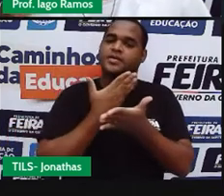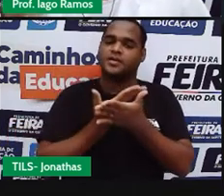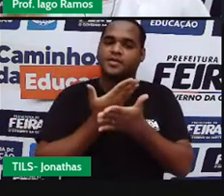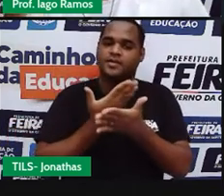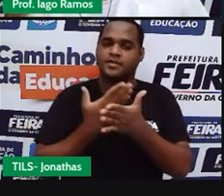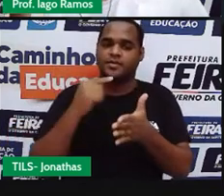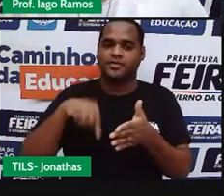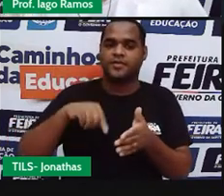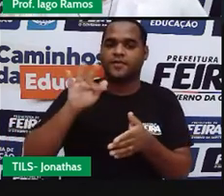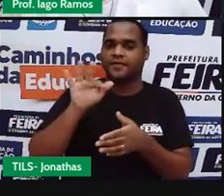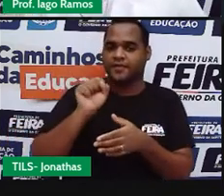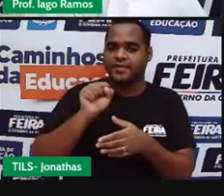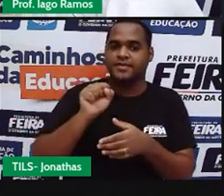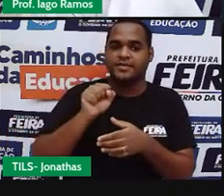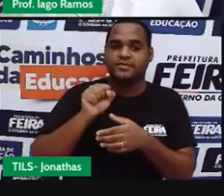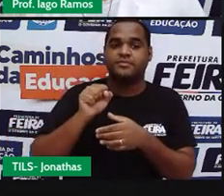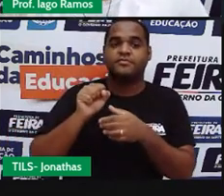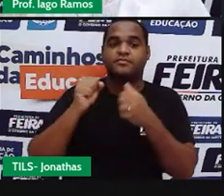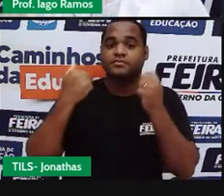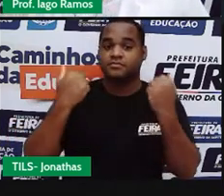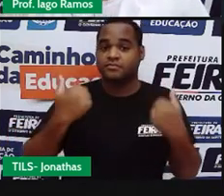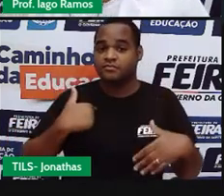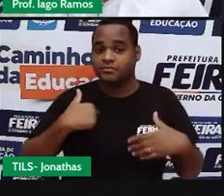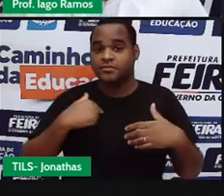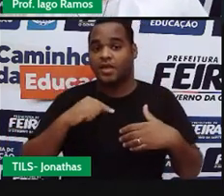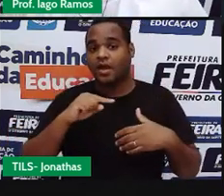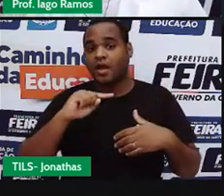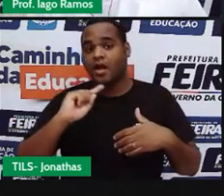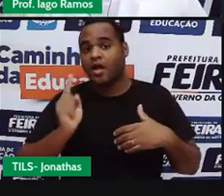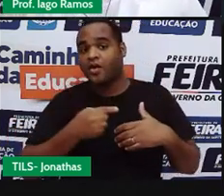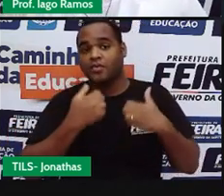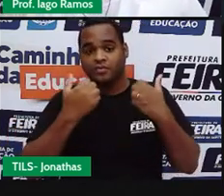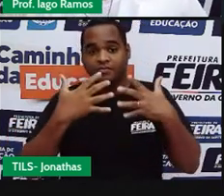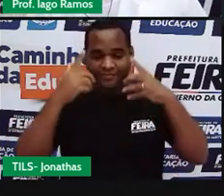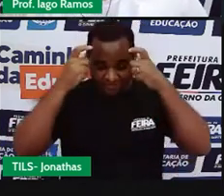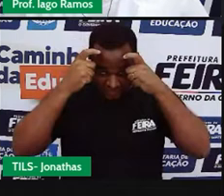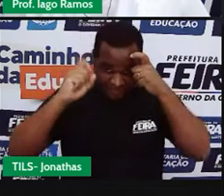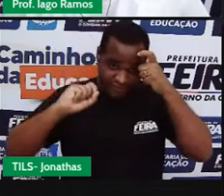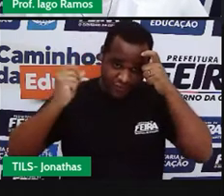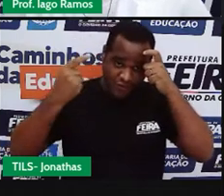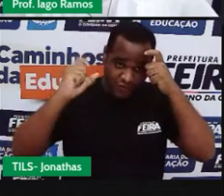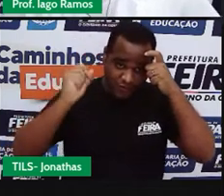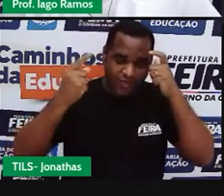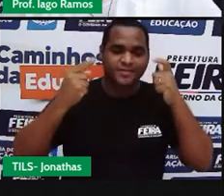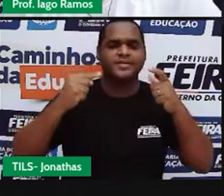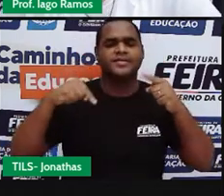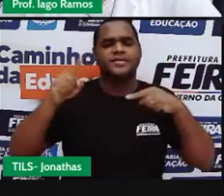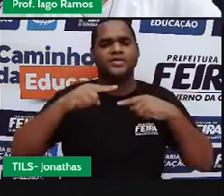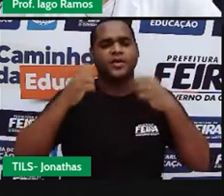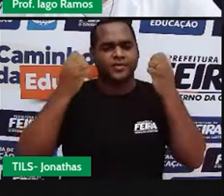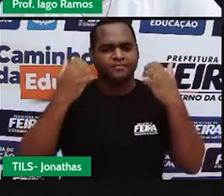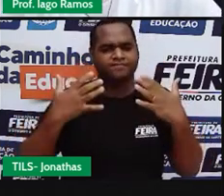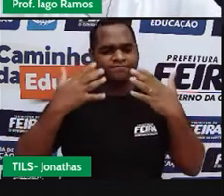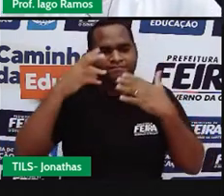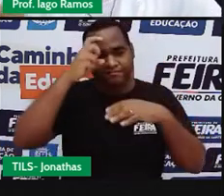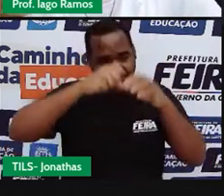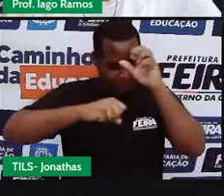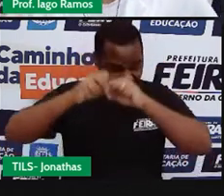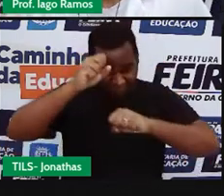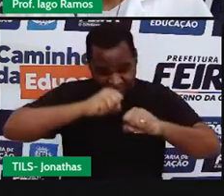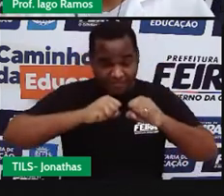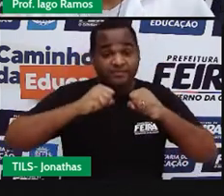de Feira de Santana, nossa queridíssima princesa do sertão. E o que a gente vai aprender nessa aula?